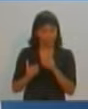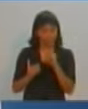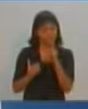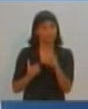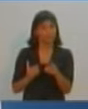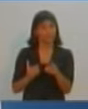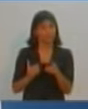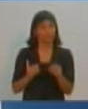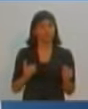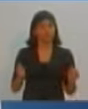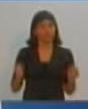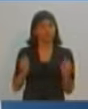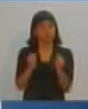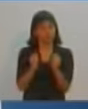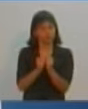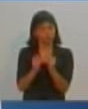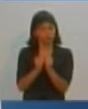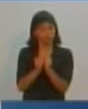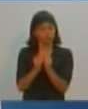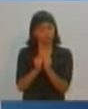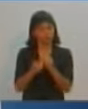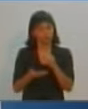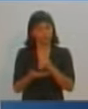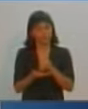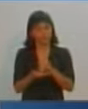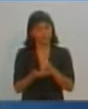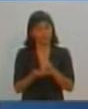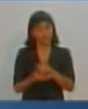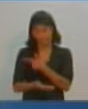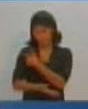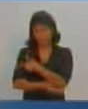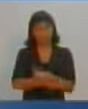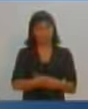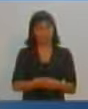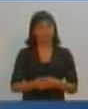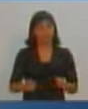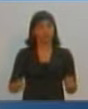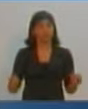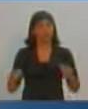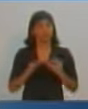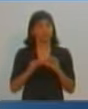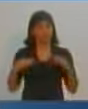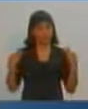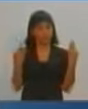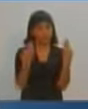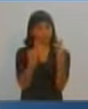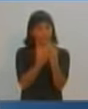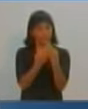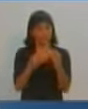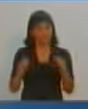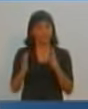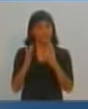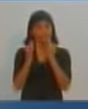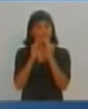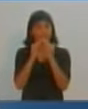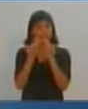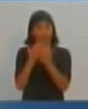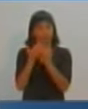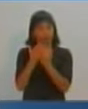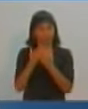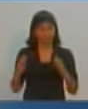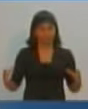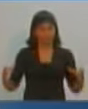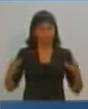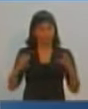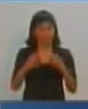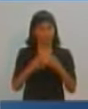com o secretário de educação e fazer interlocução entre aluno, família e escola. É assim que se faz, candidato. É assim que nós